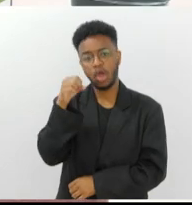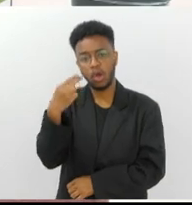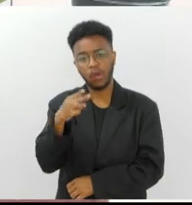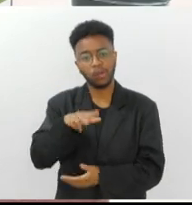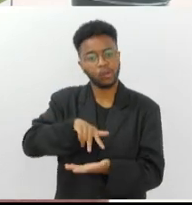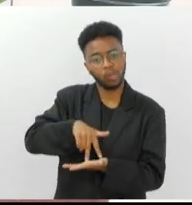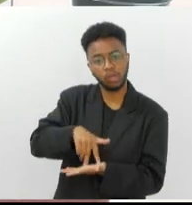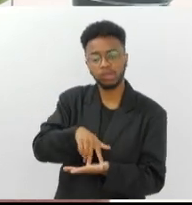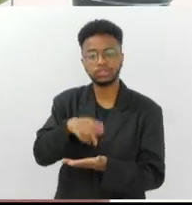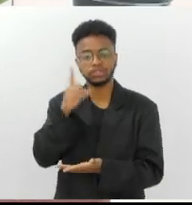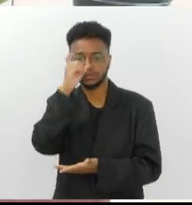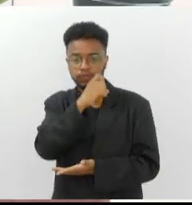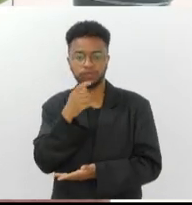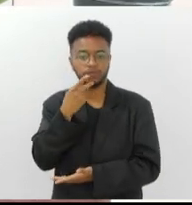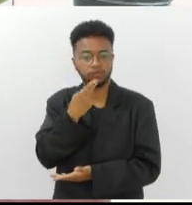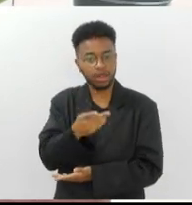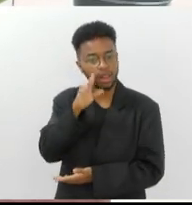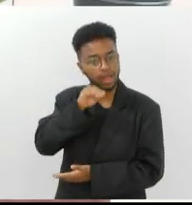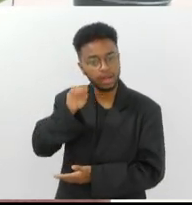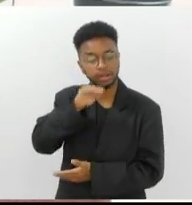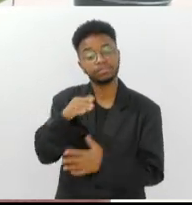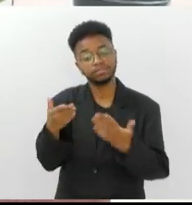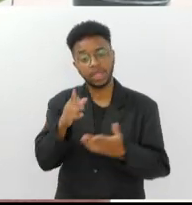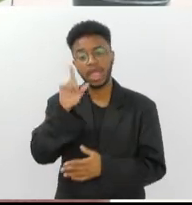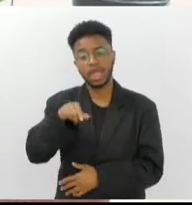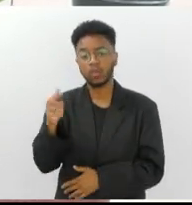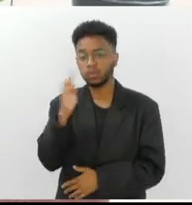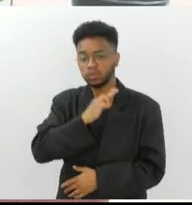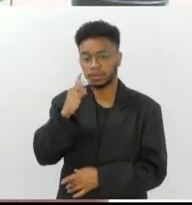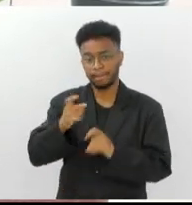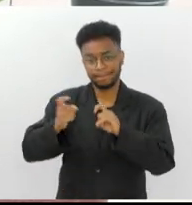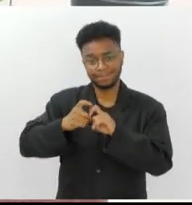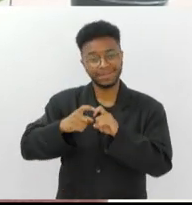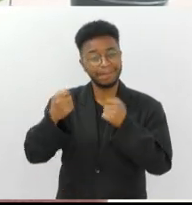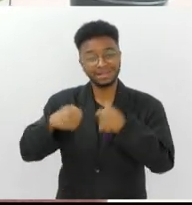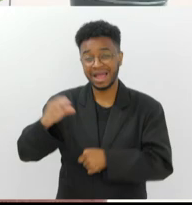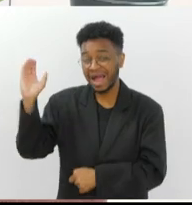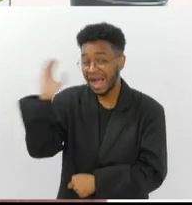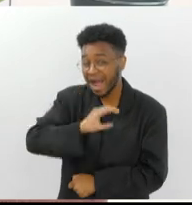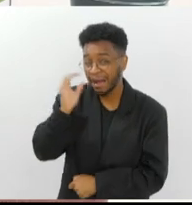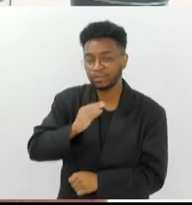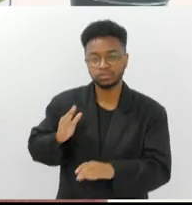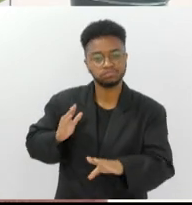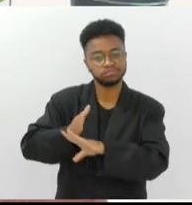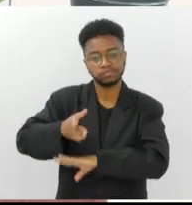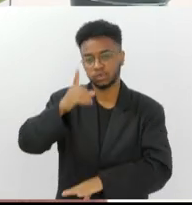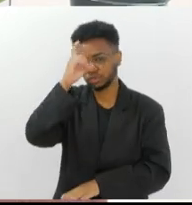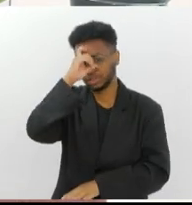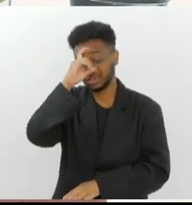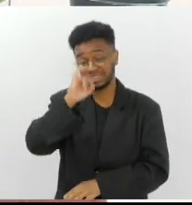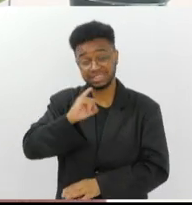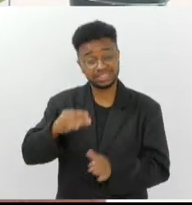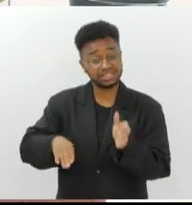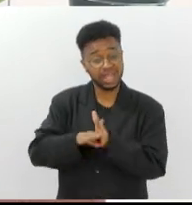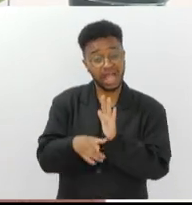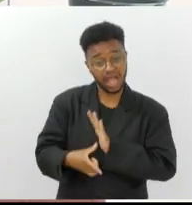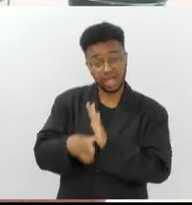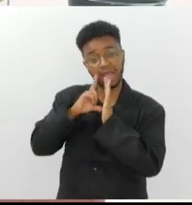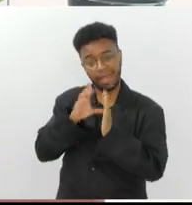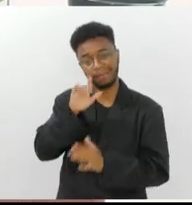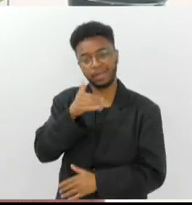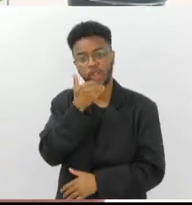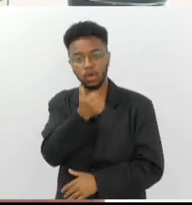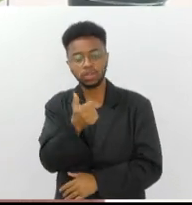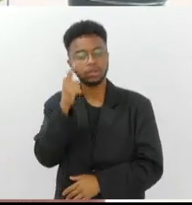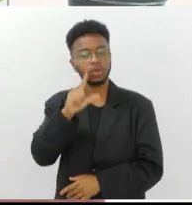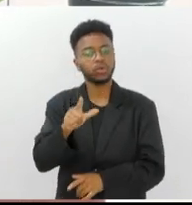dificuldade de fala. Isso tudo é uma emergência médica, pessoal. Tem que ir o mais rápido possível. Quanto antes chegar, melhor é. Melhor é